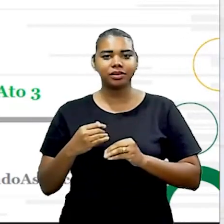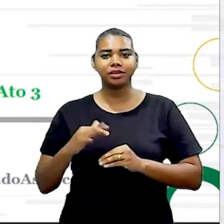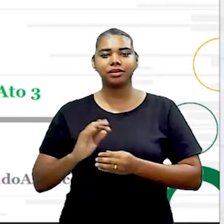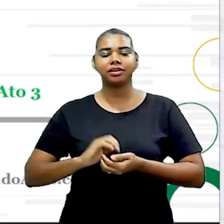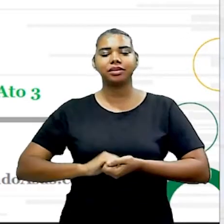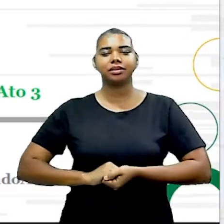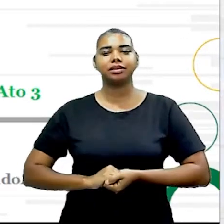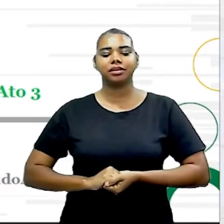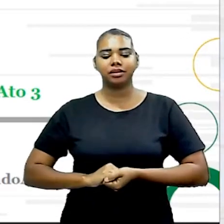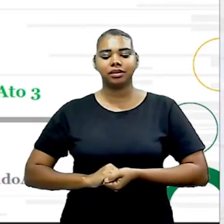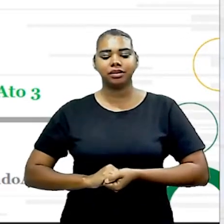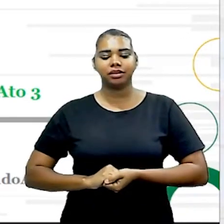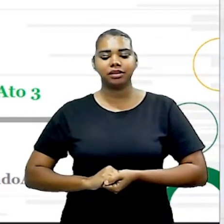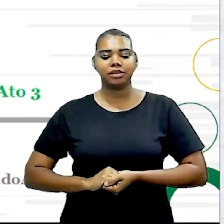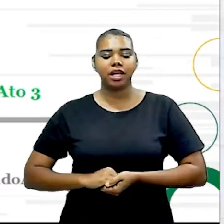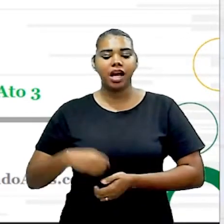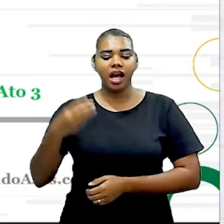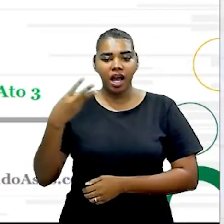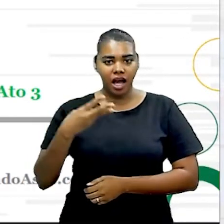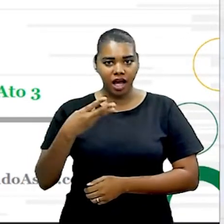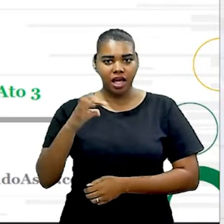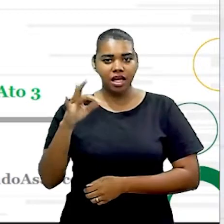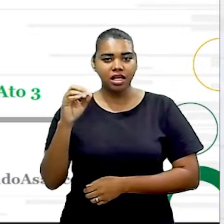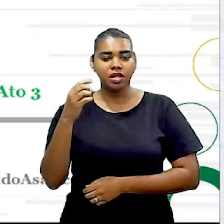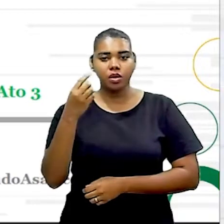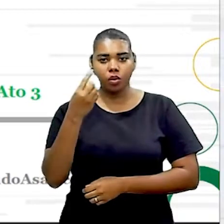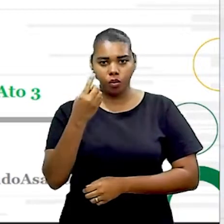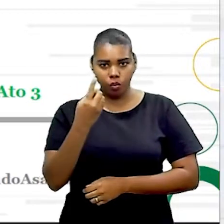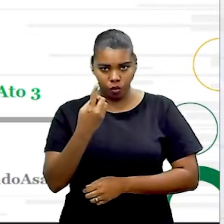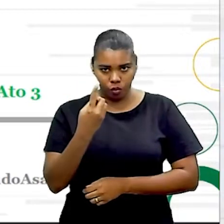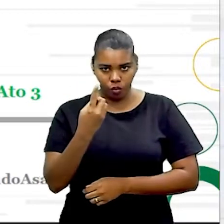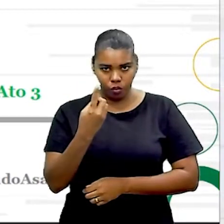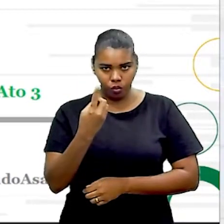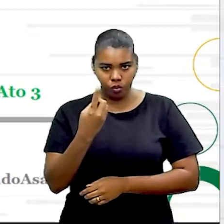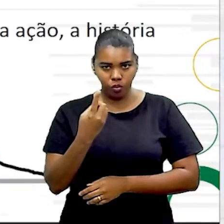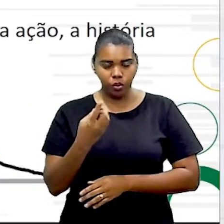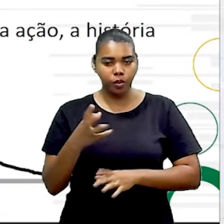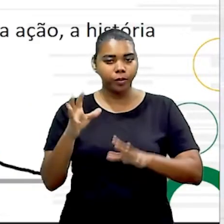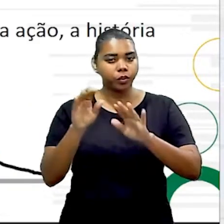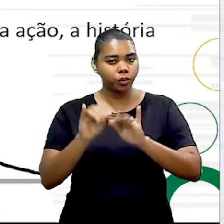A estrutura de 3 atos começa com o ponto 1, que é o mundo comum,